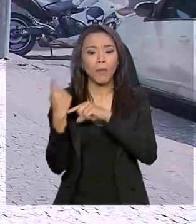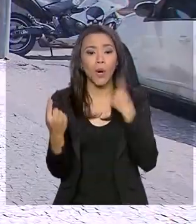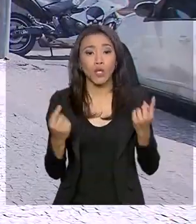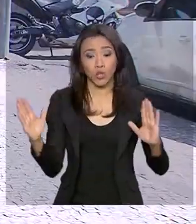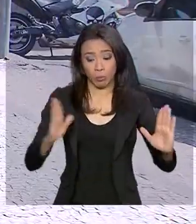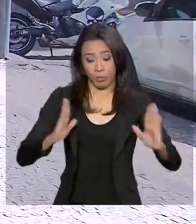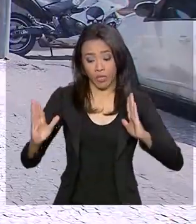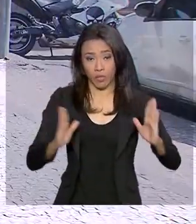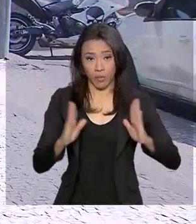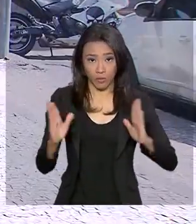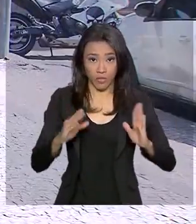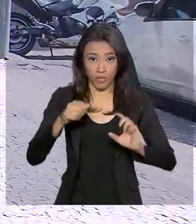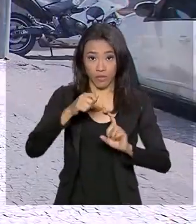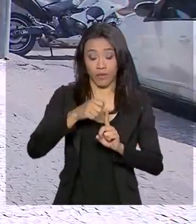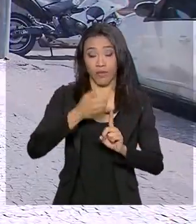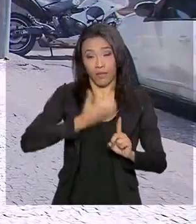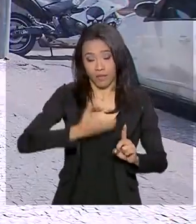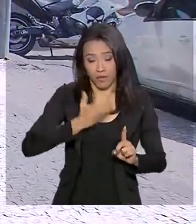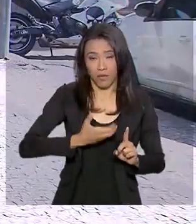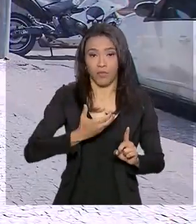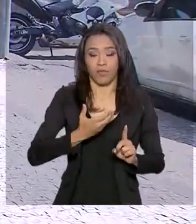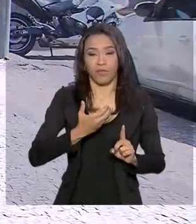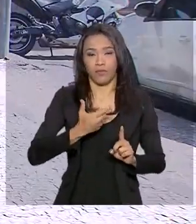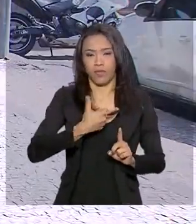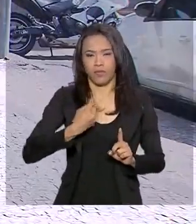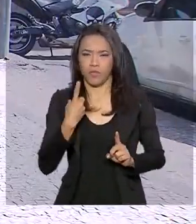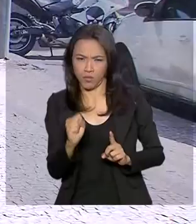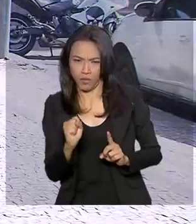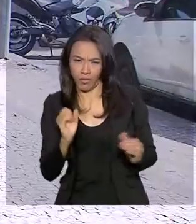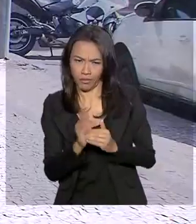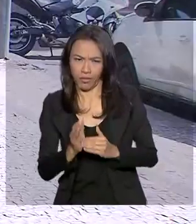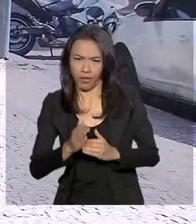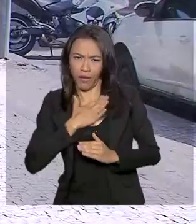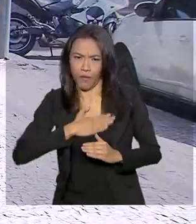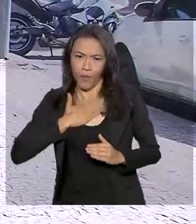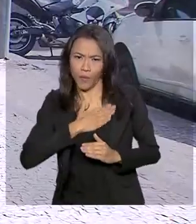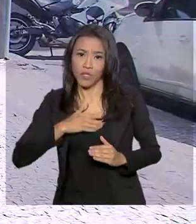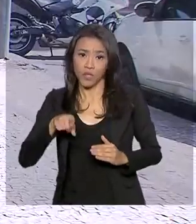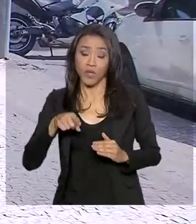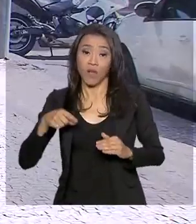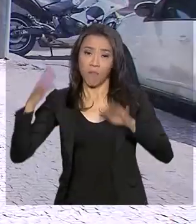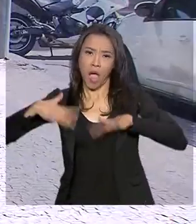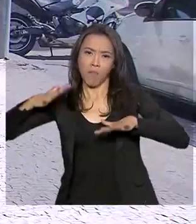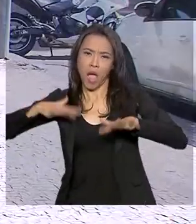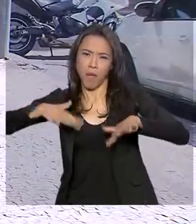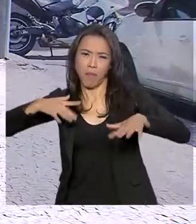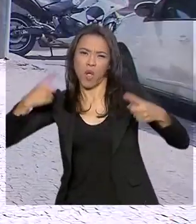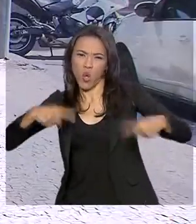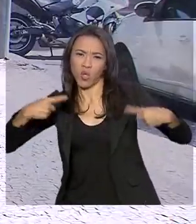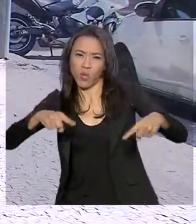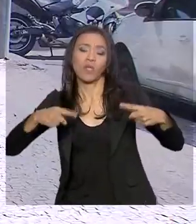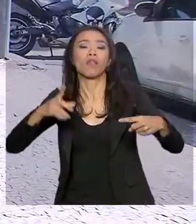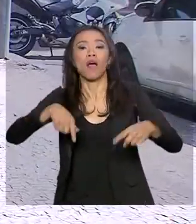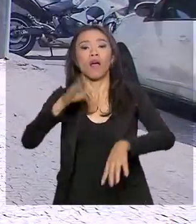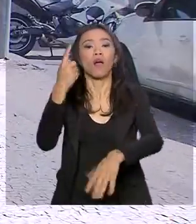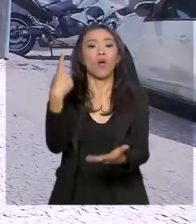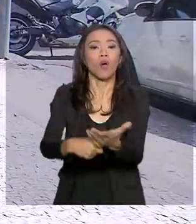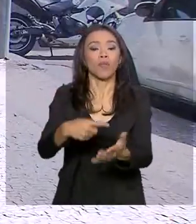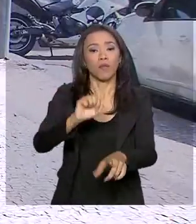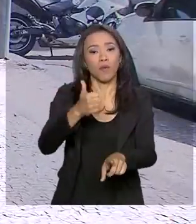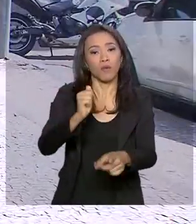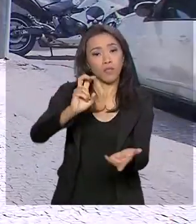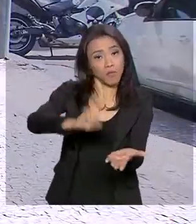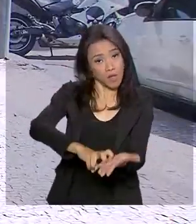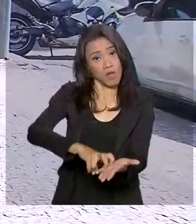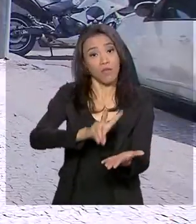2018 e agosto desse ano. O lançamento da campanha contra o Aedes aegypti está marcado para as 11 horas da manhã e será